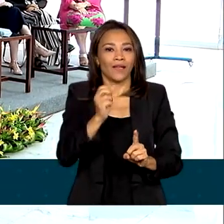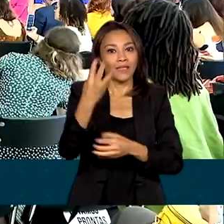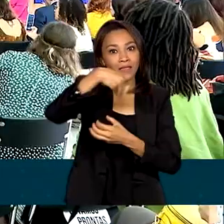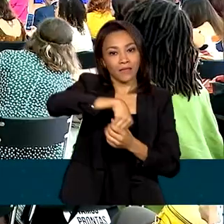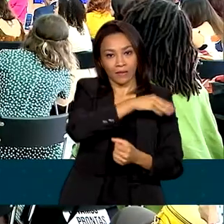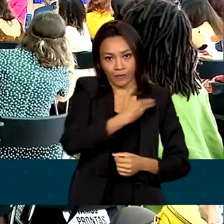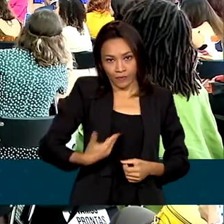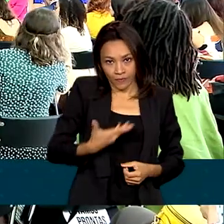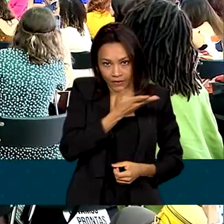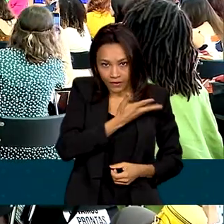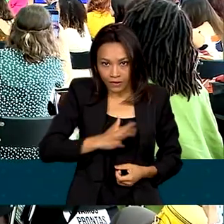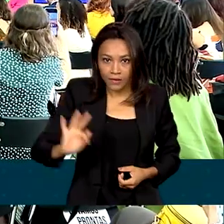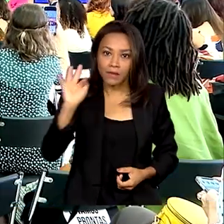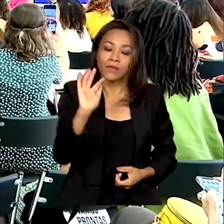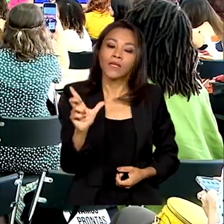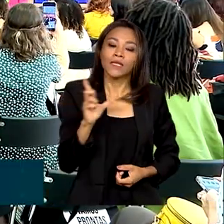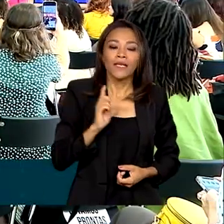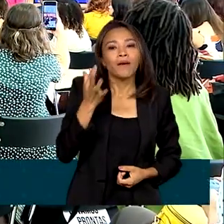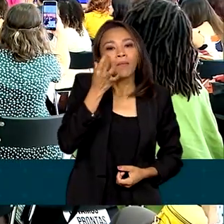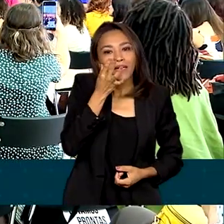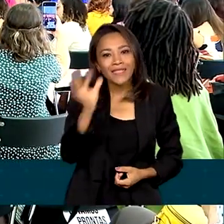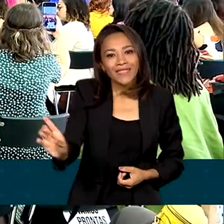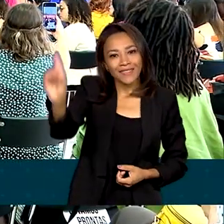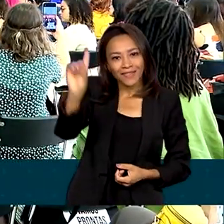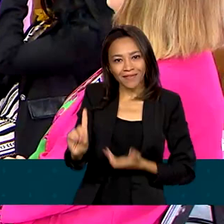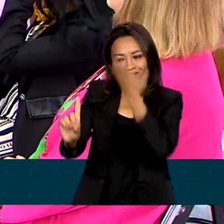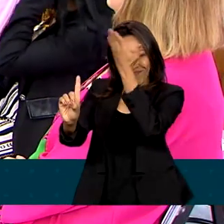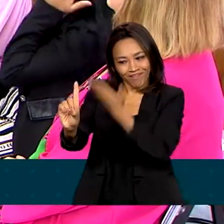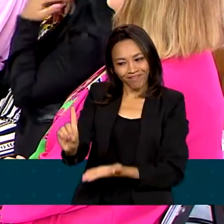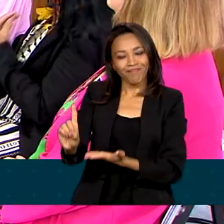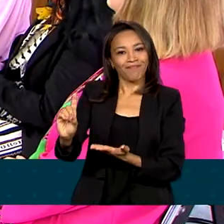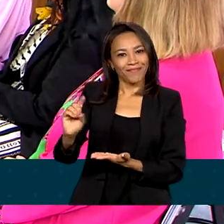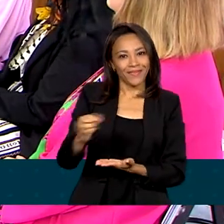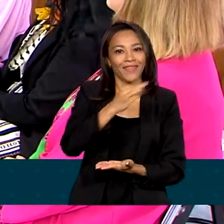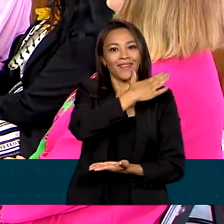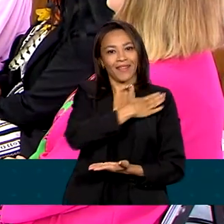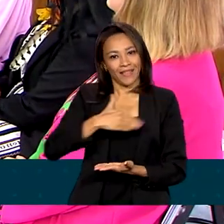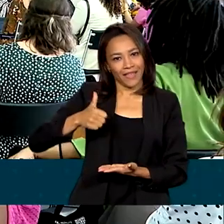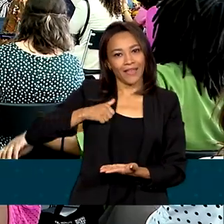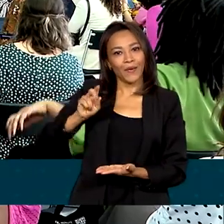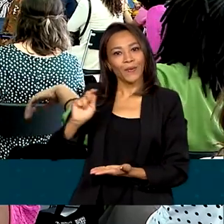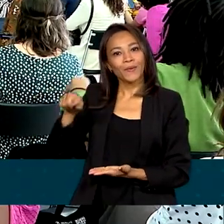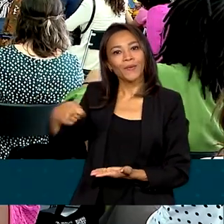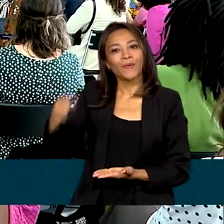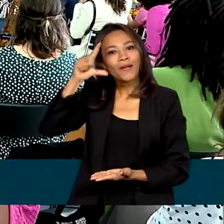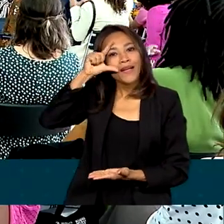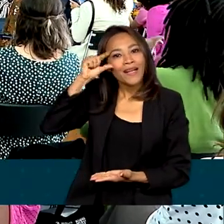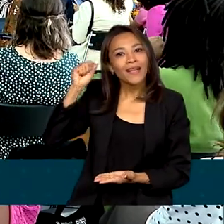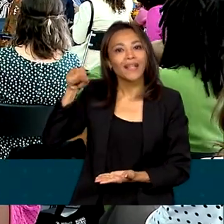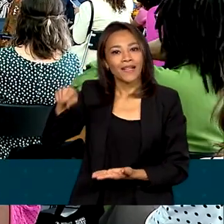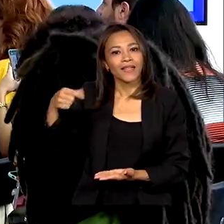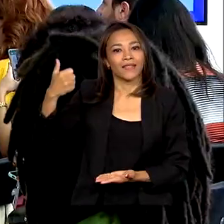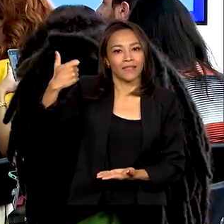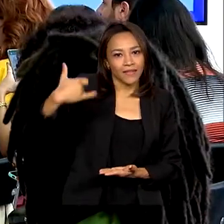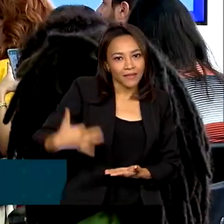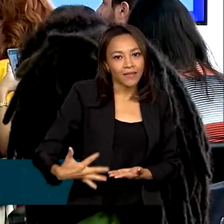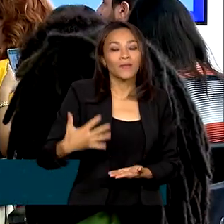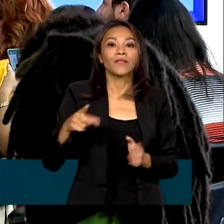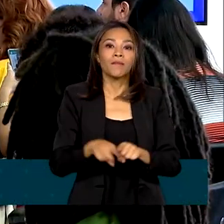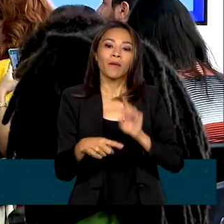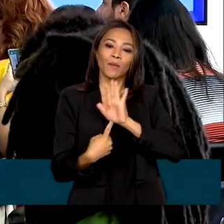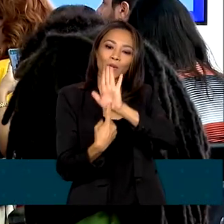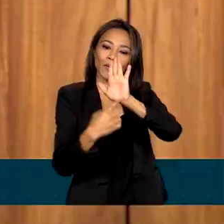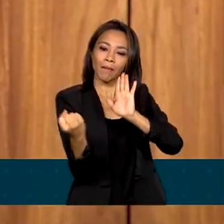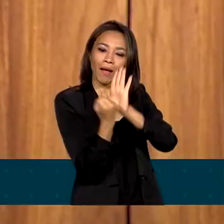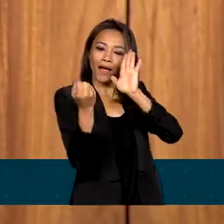federal e que contou com a presença da primeira-dama Janja Lula da Silva. Foi apresentada ainda a marca